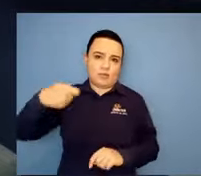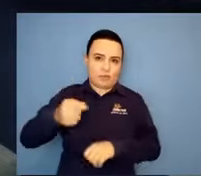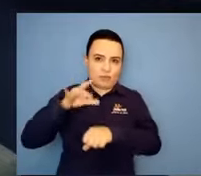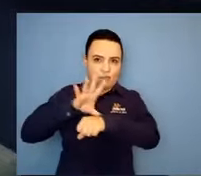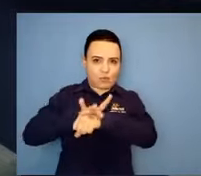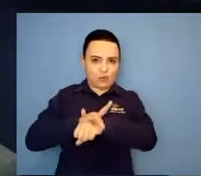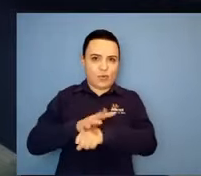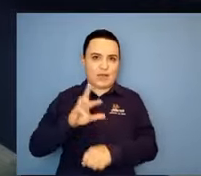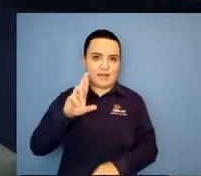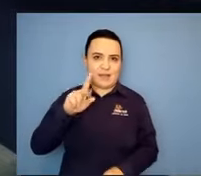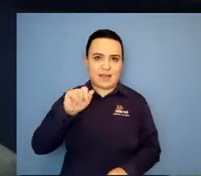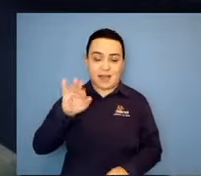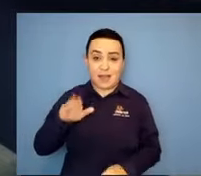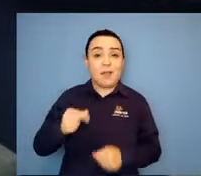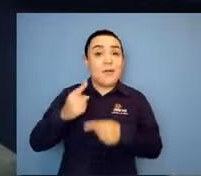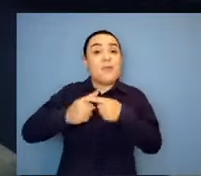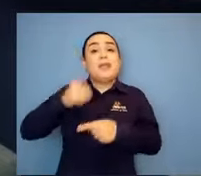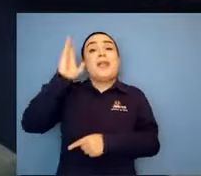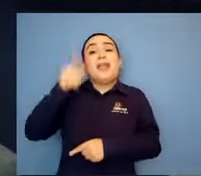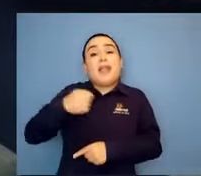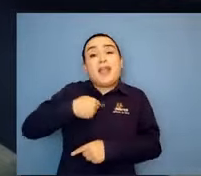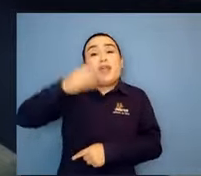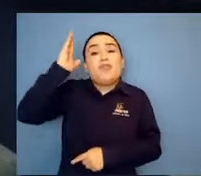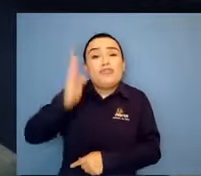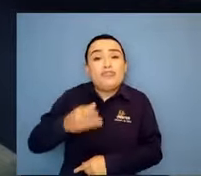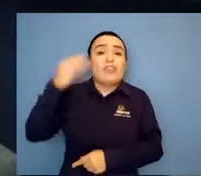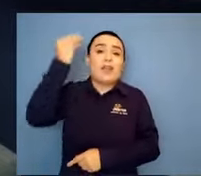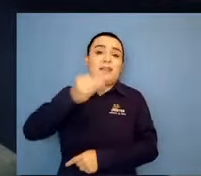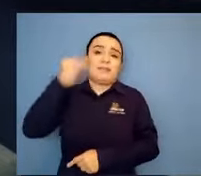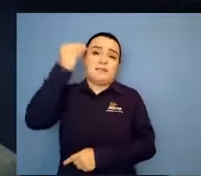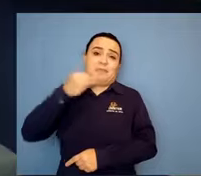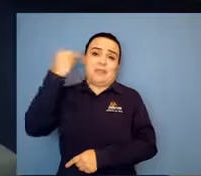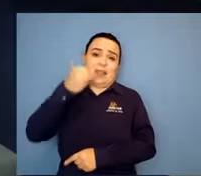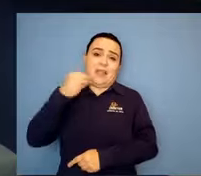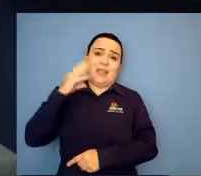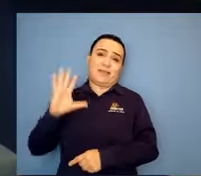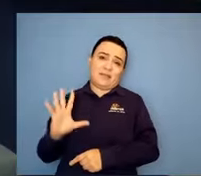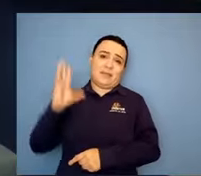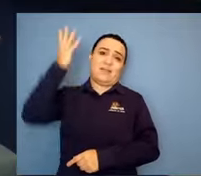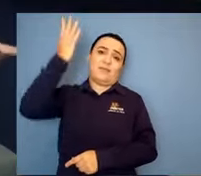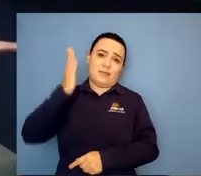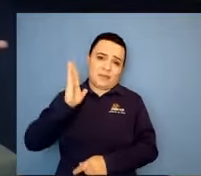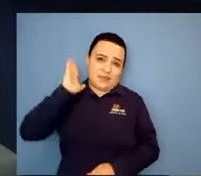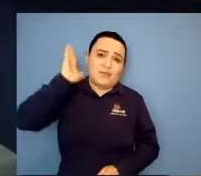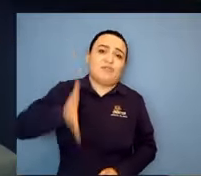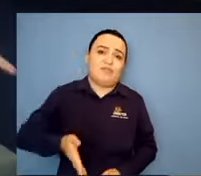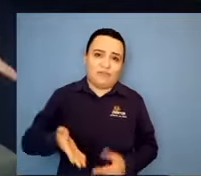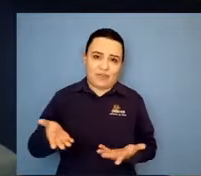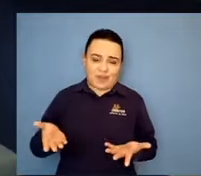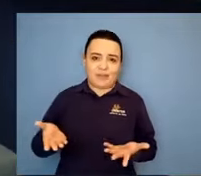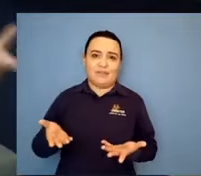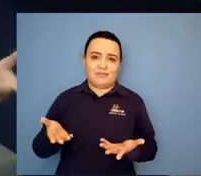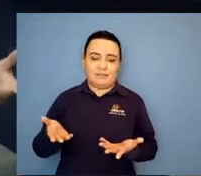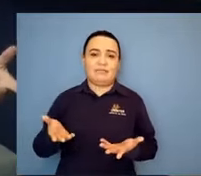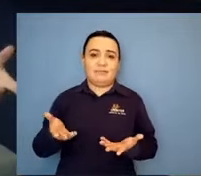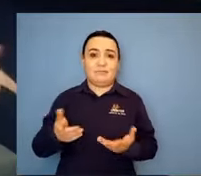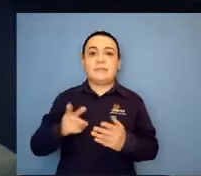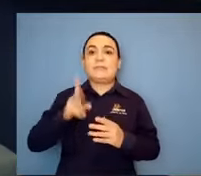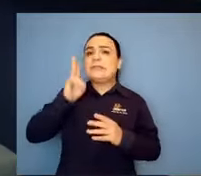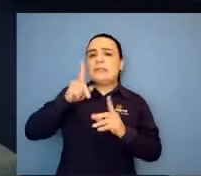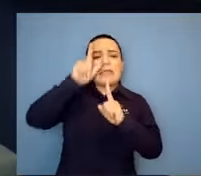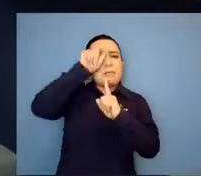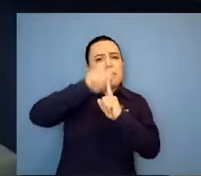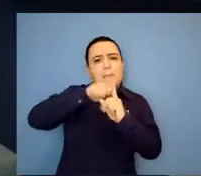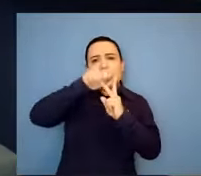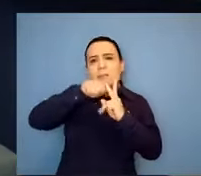está ali naquela bolha. Sim. Então, hoje a gente faz, mensalmente, eu estou fazendo cafés e encontros